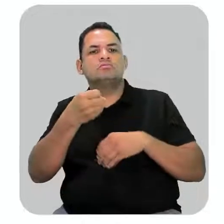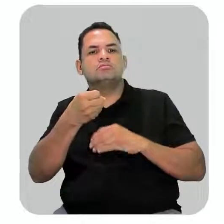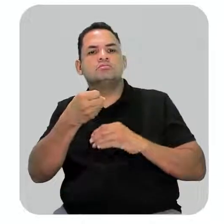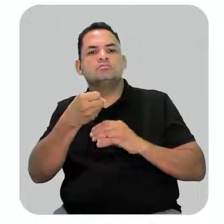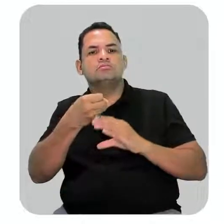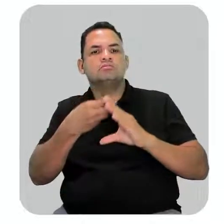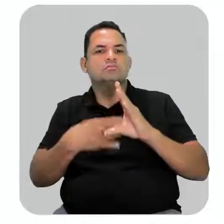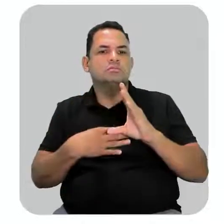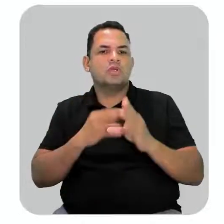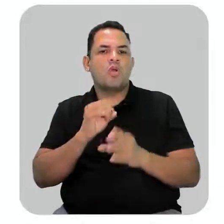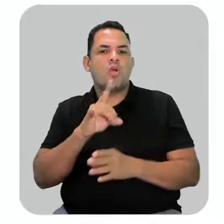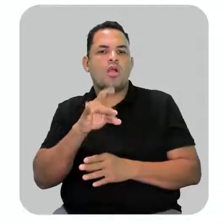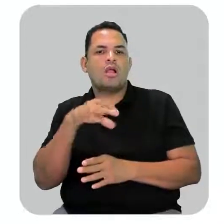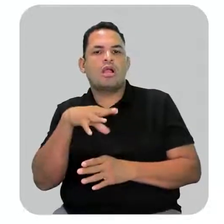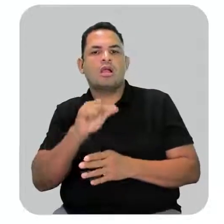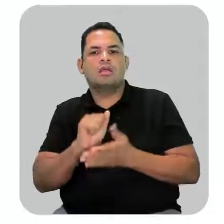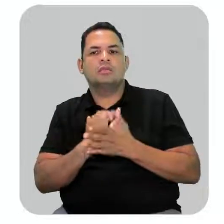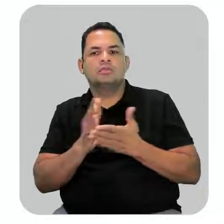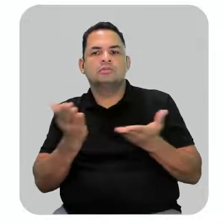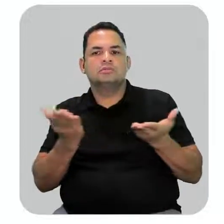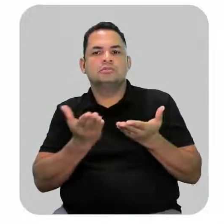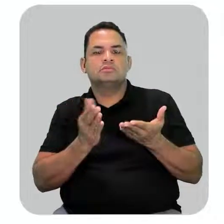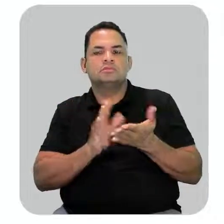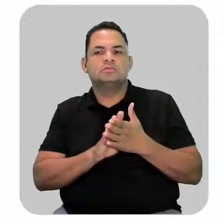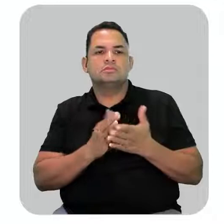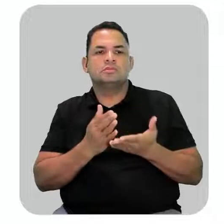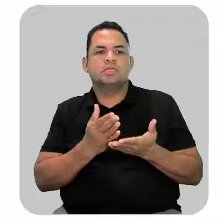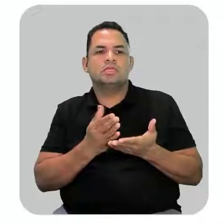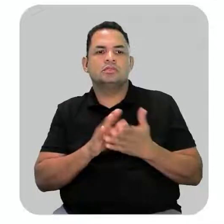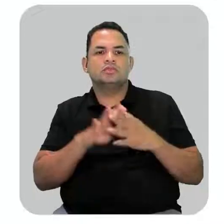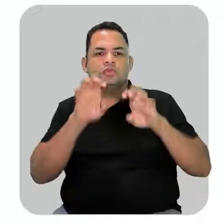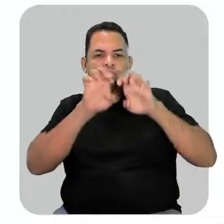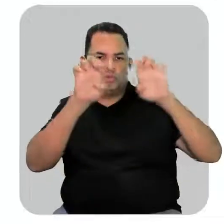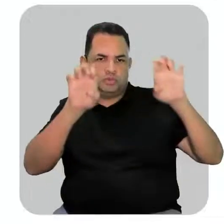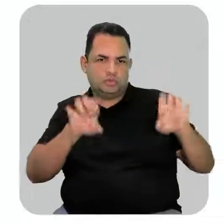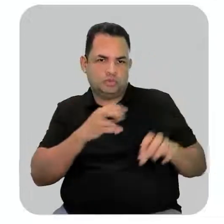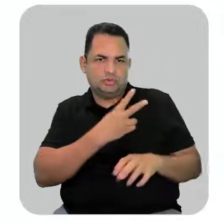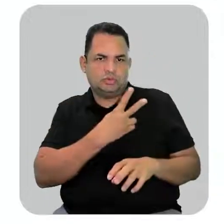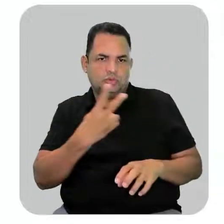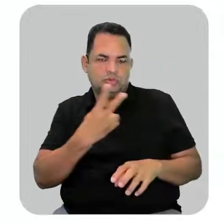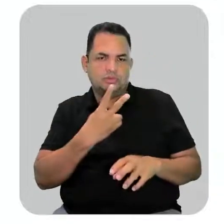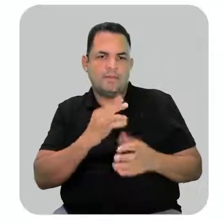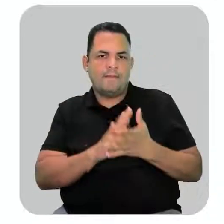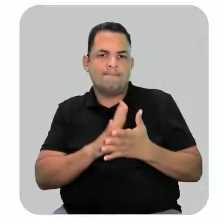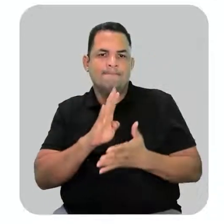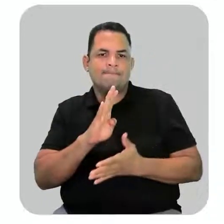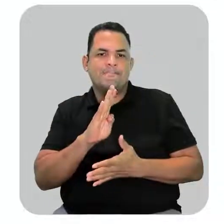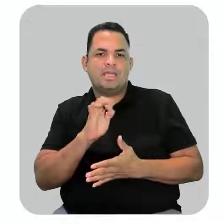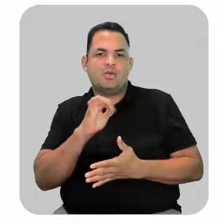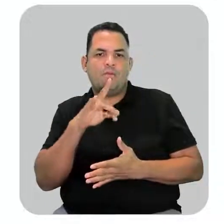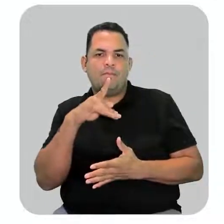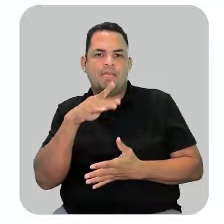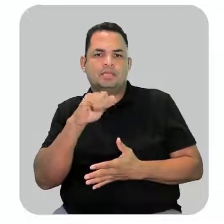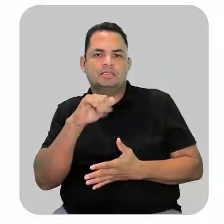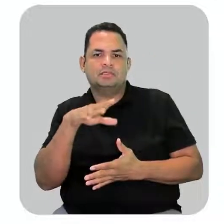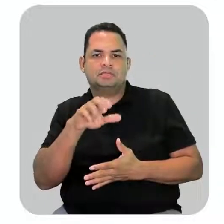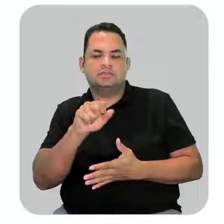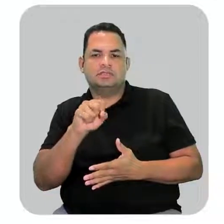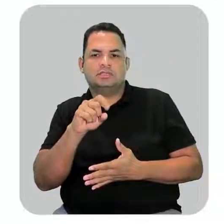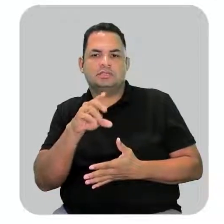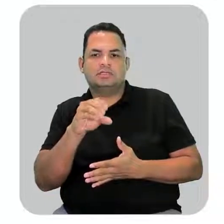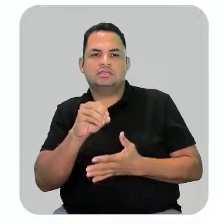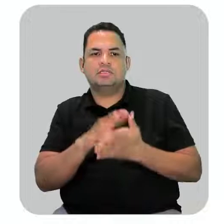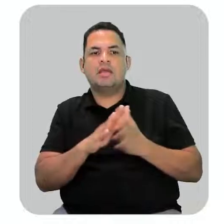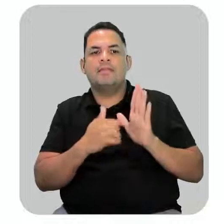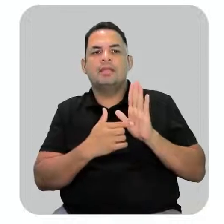funções orgânicas presentes simultaneamente nas estruturas dos dois bioperticidas apresentados.